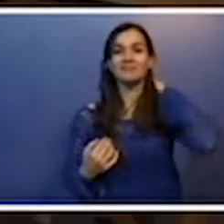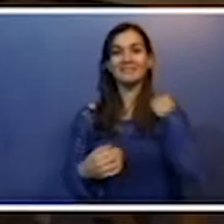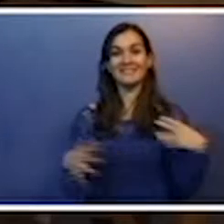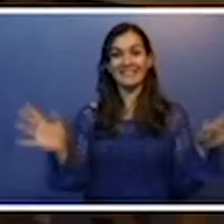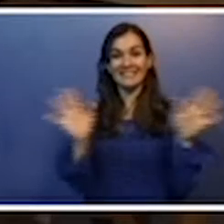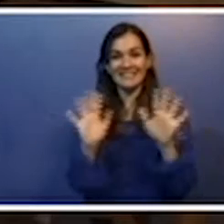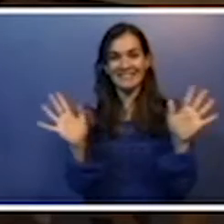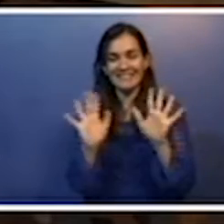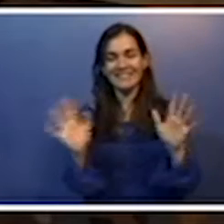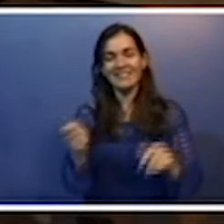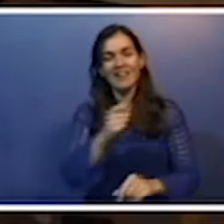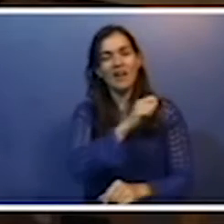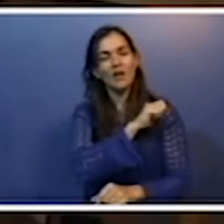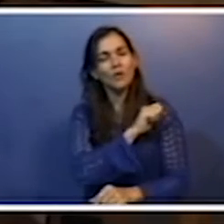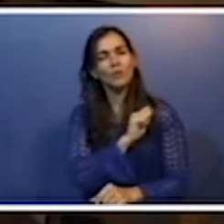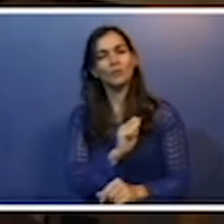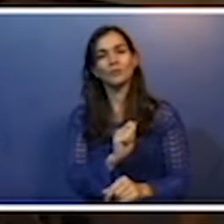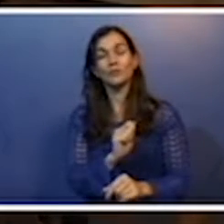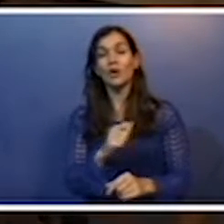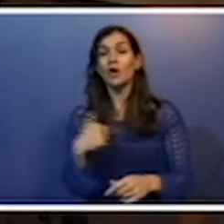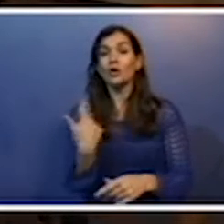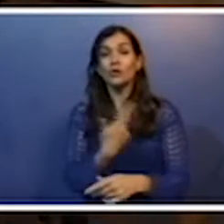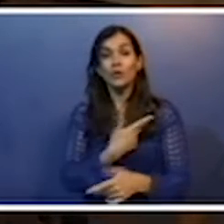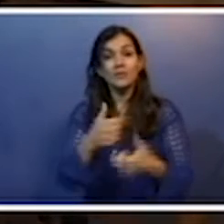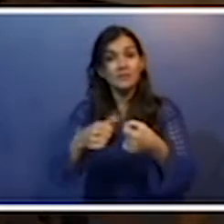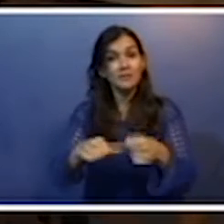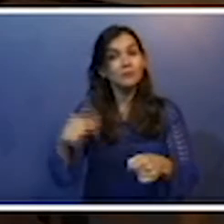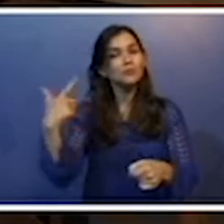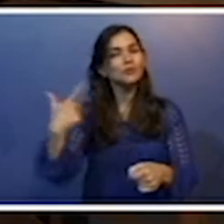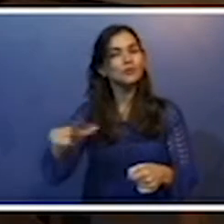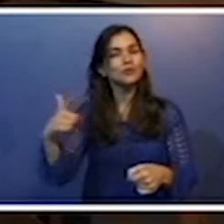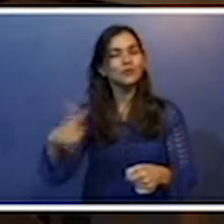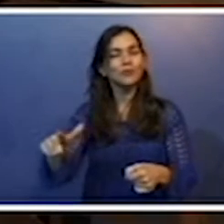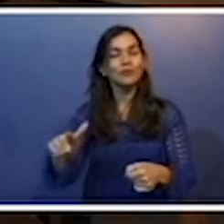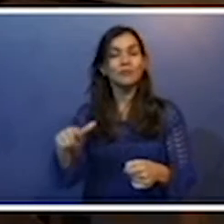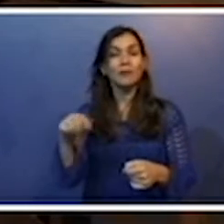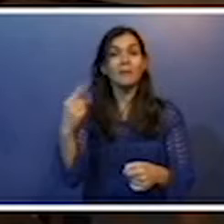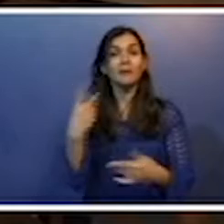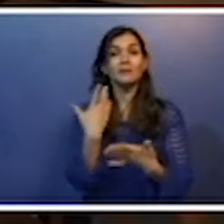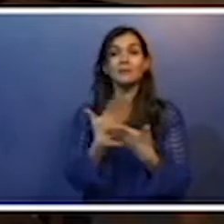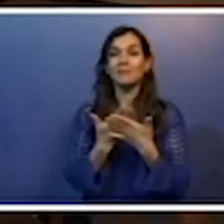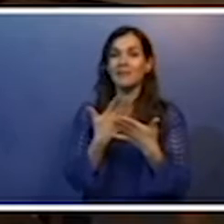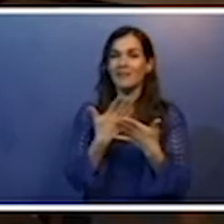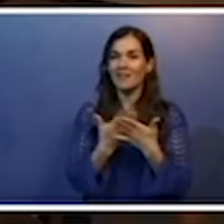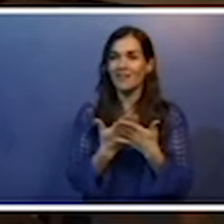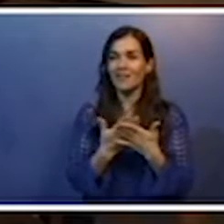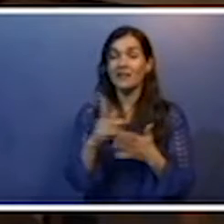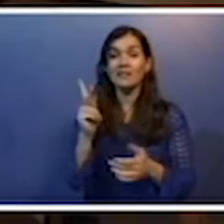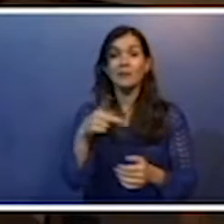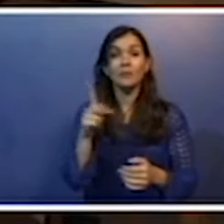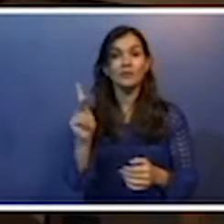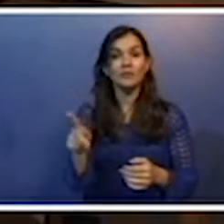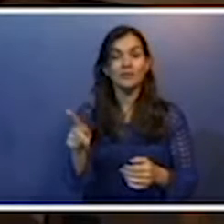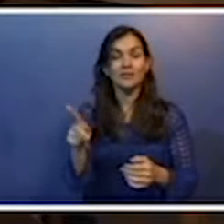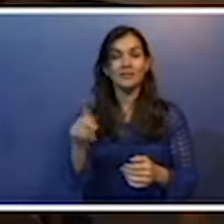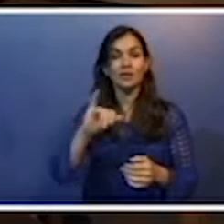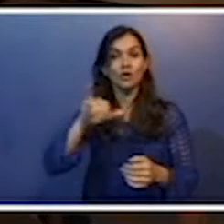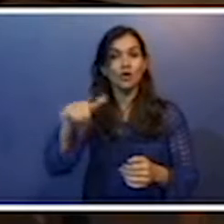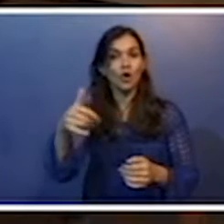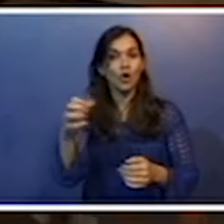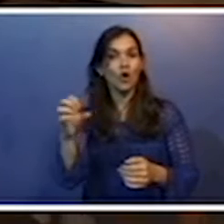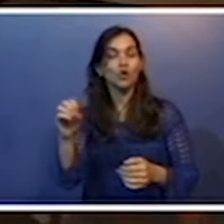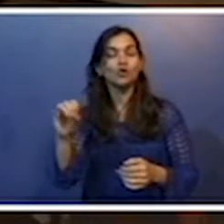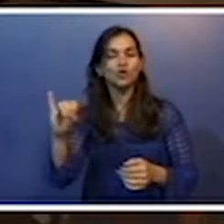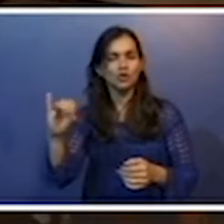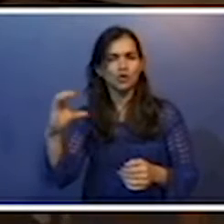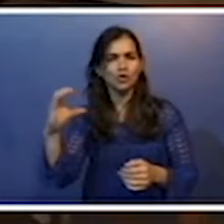Olá, alunos e alunas, estamos aqui novamente, vamos falar da aula da professora Joyce, que já